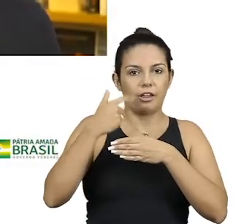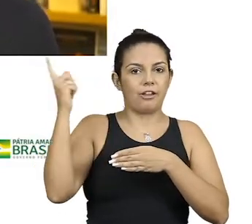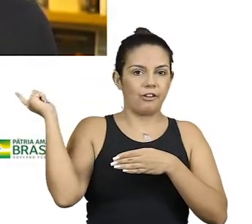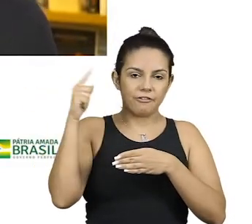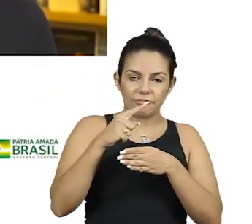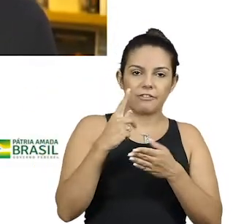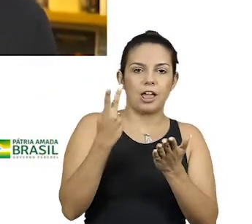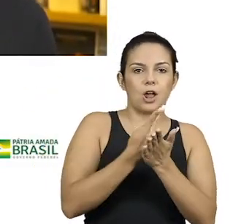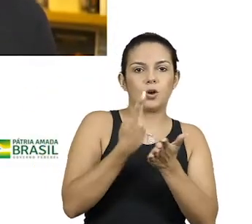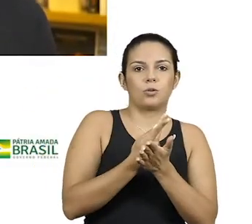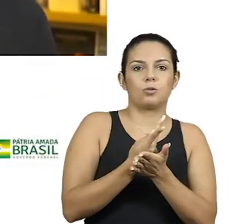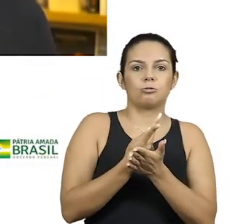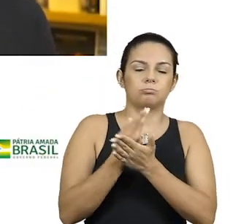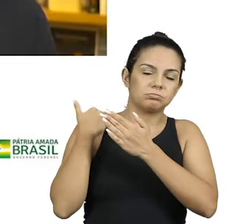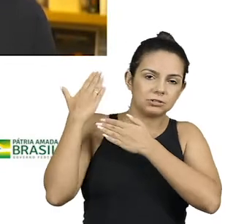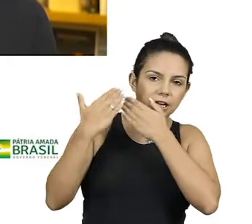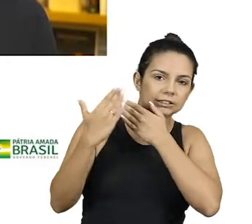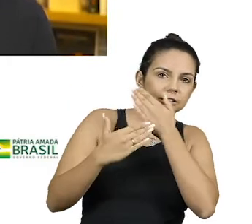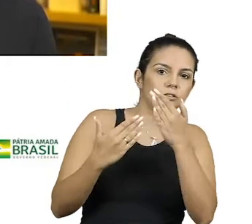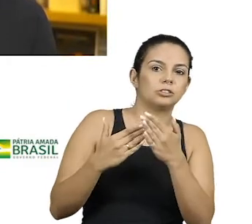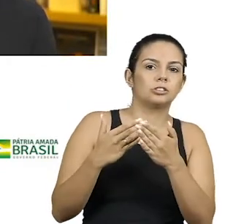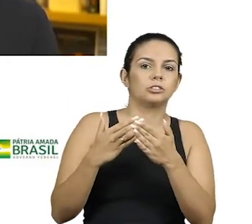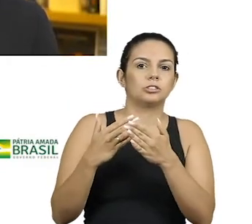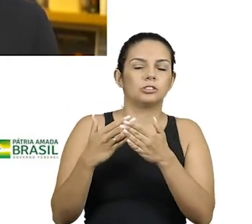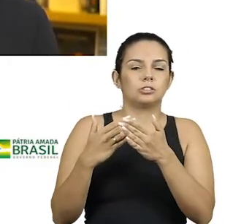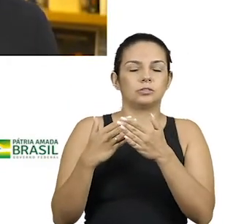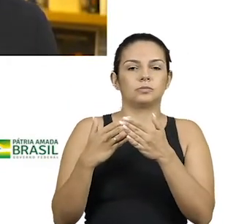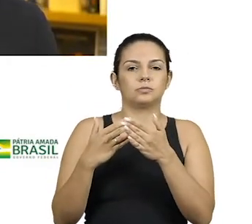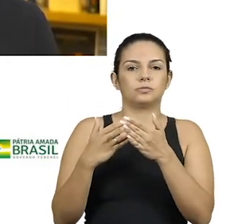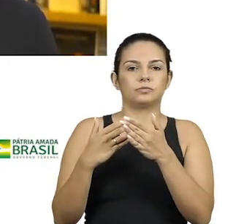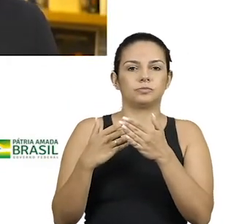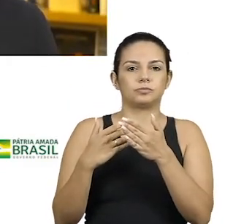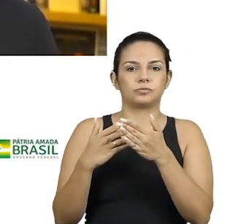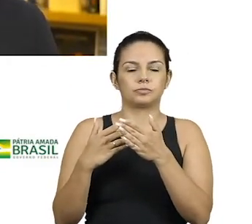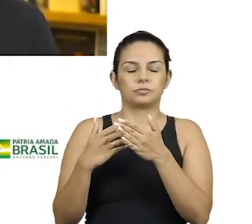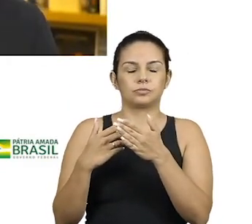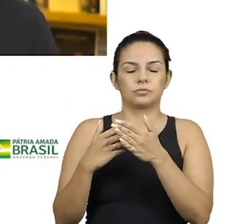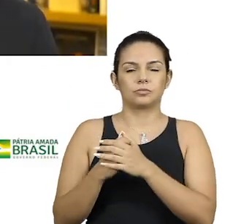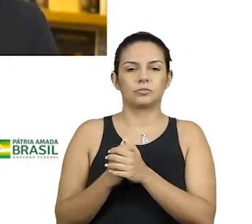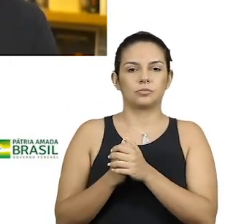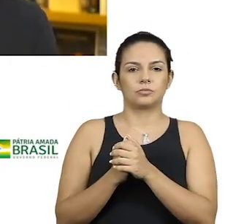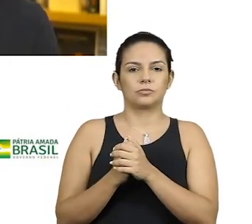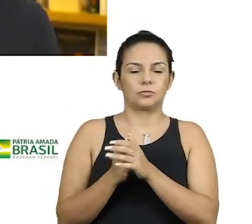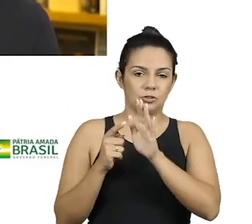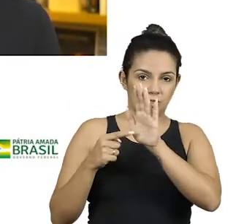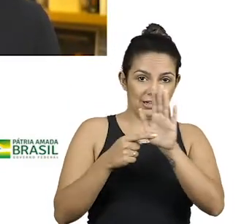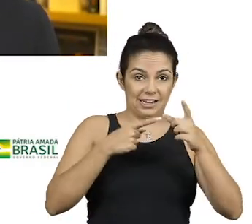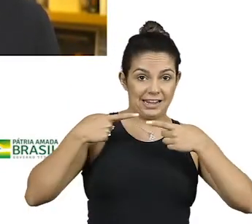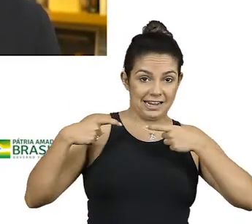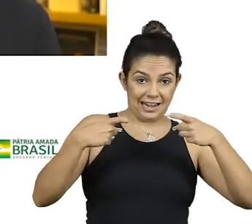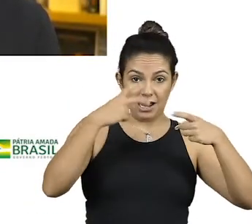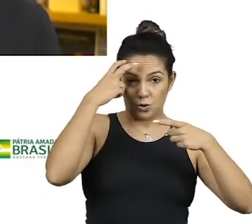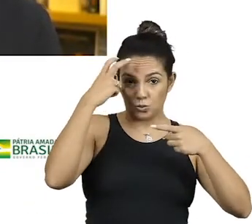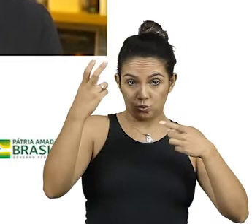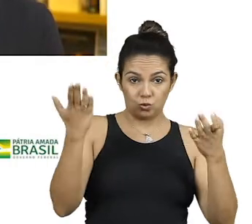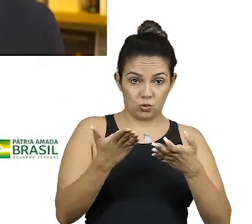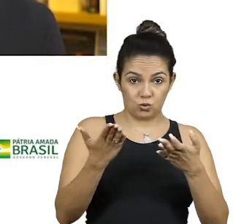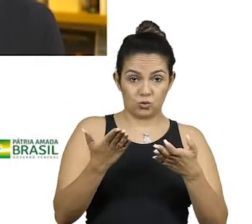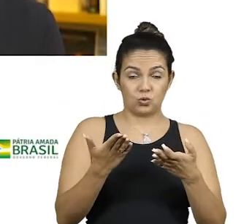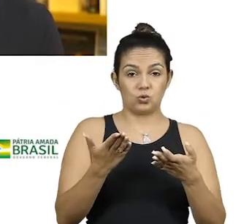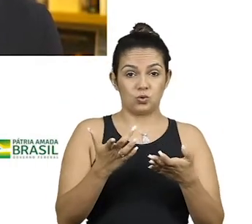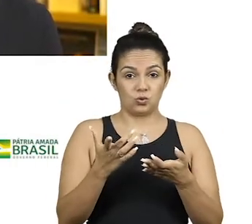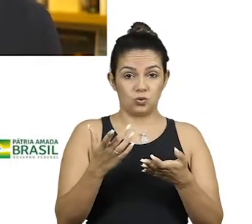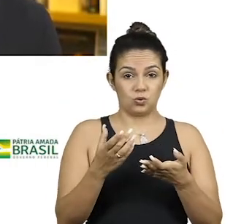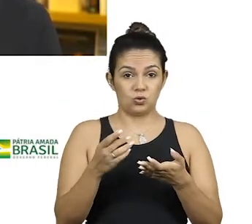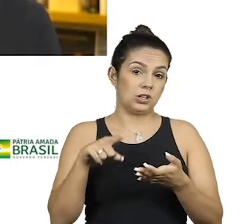décadas e que acabou se refletindo e se expressando na guerra cultural, que hoje vigora,